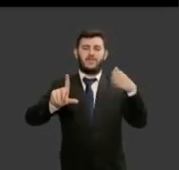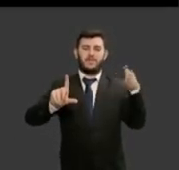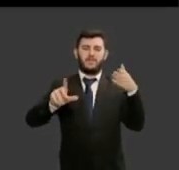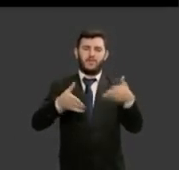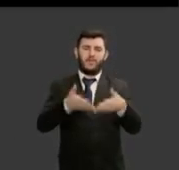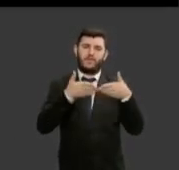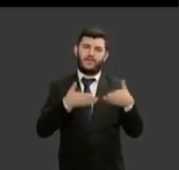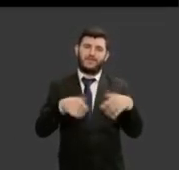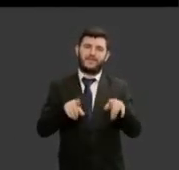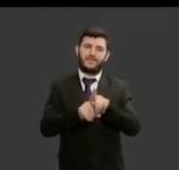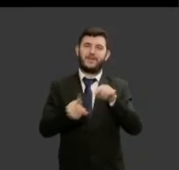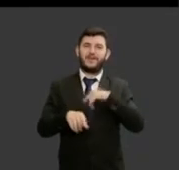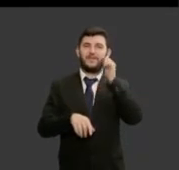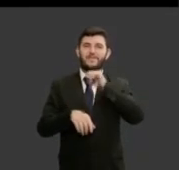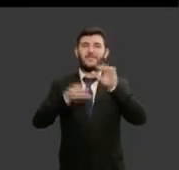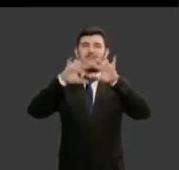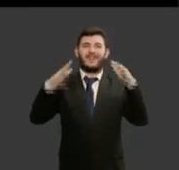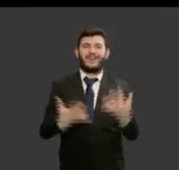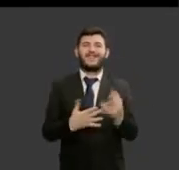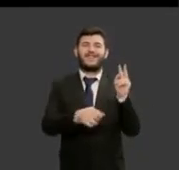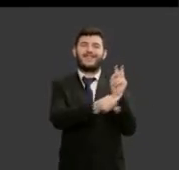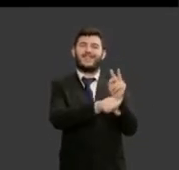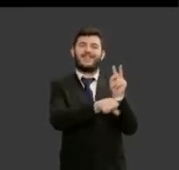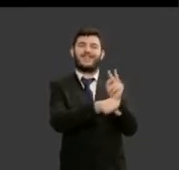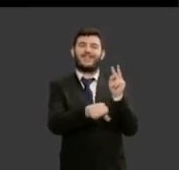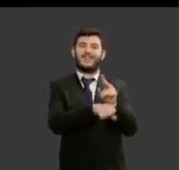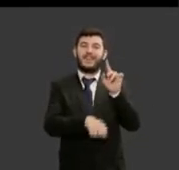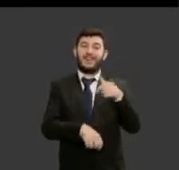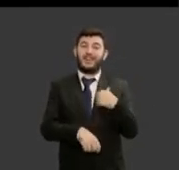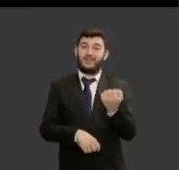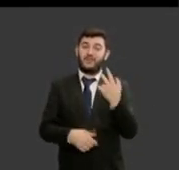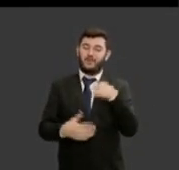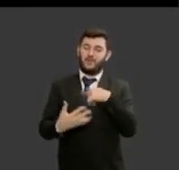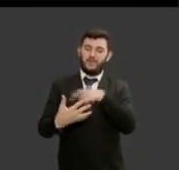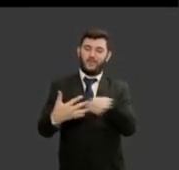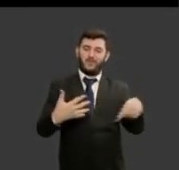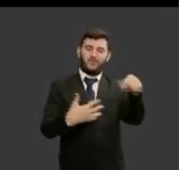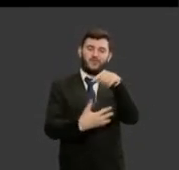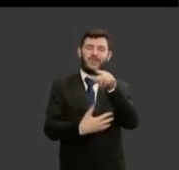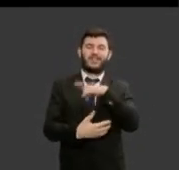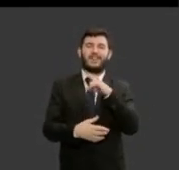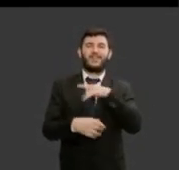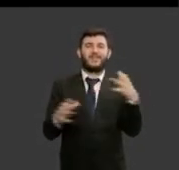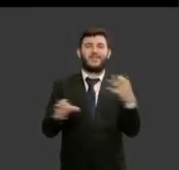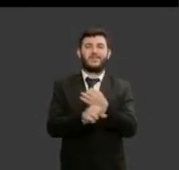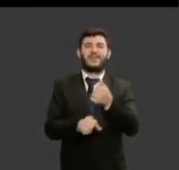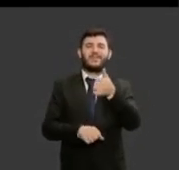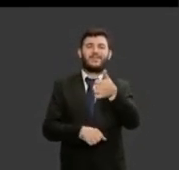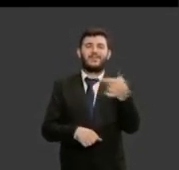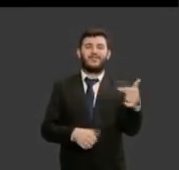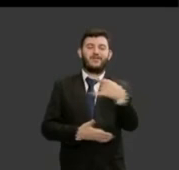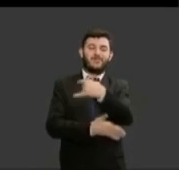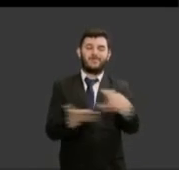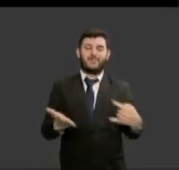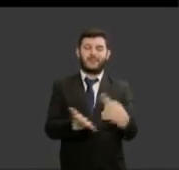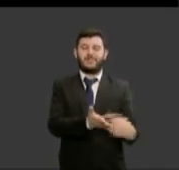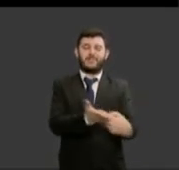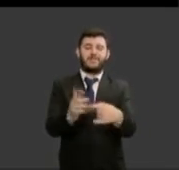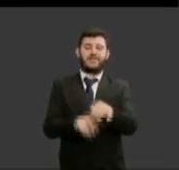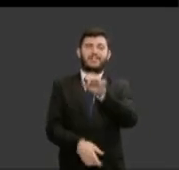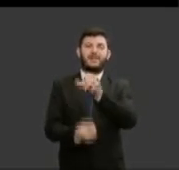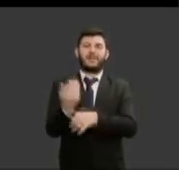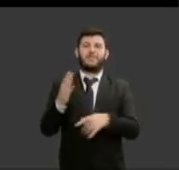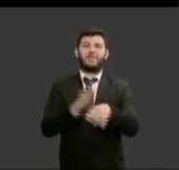internacional da mulher aí é apenas para pontuar são 12 convenções da organização